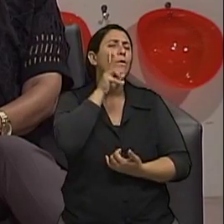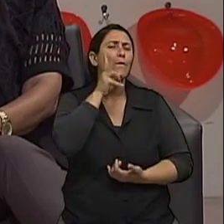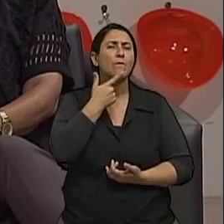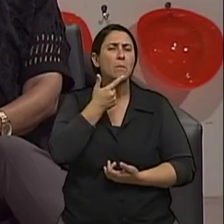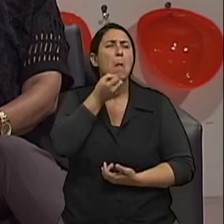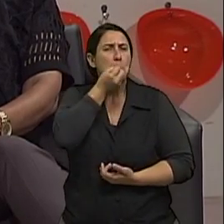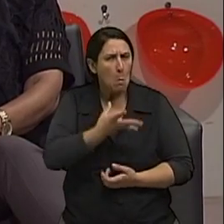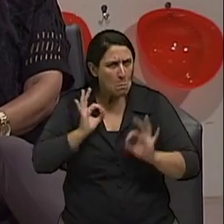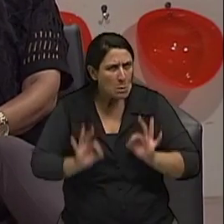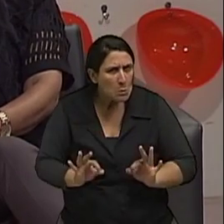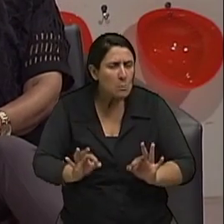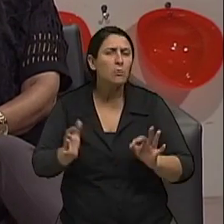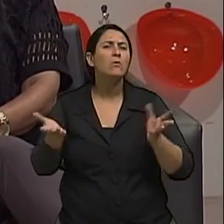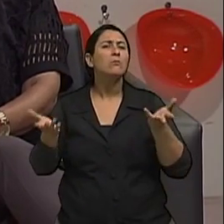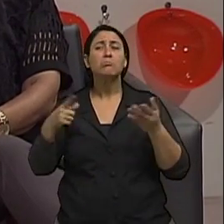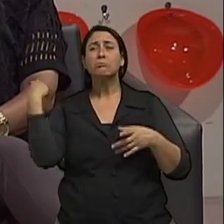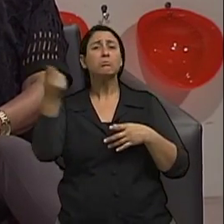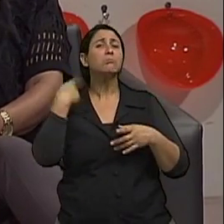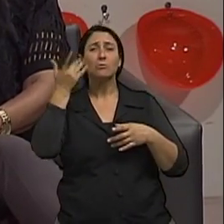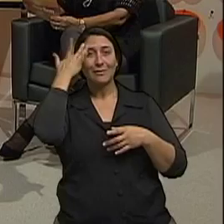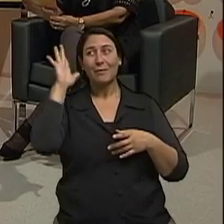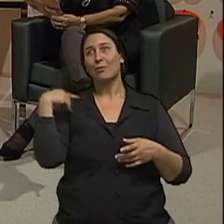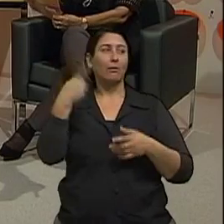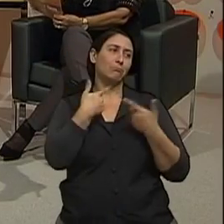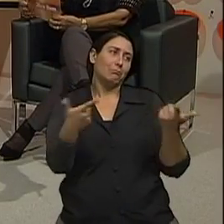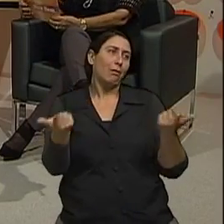mesmo, né? Claro. Nenhum de nós tem vinícola, tá?